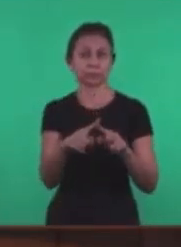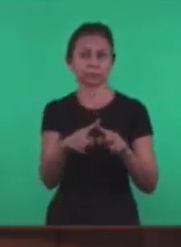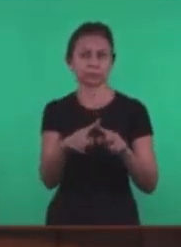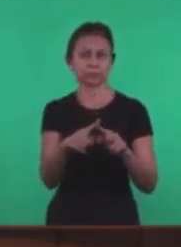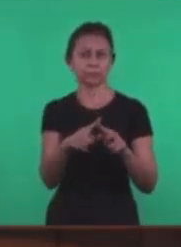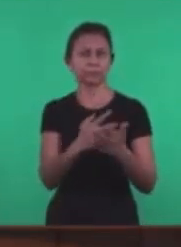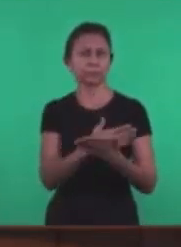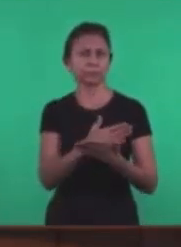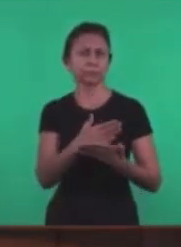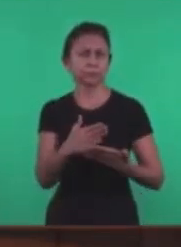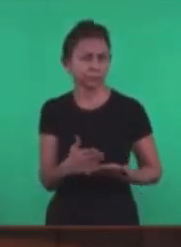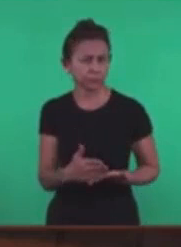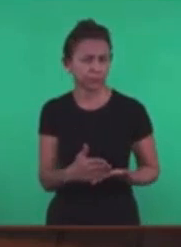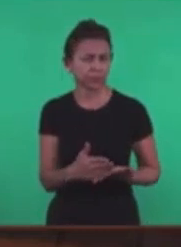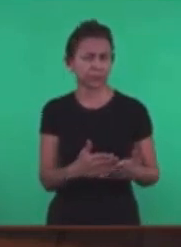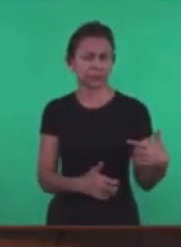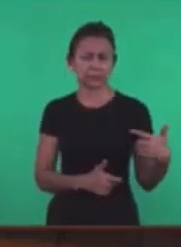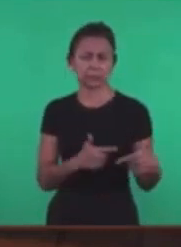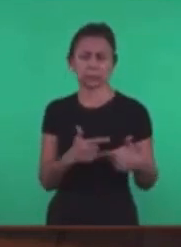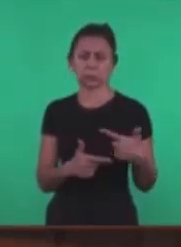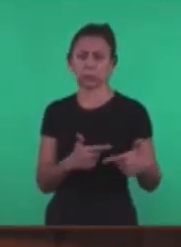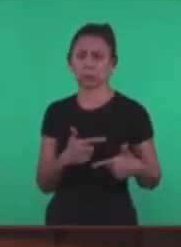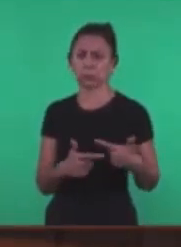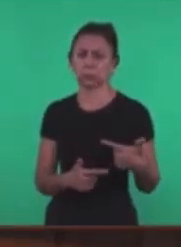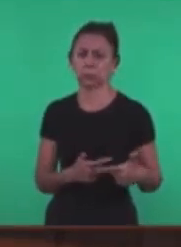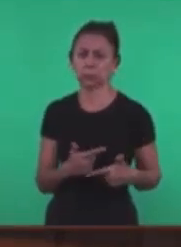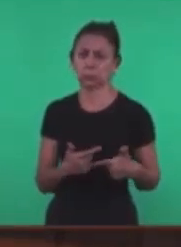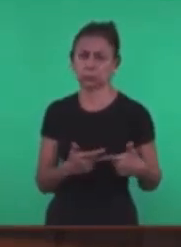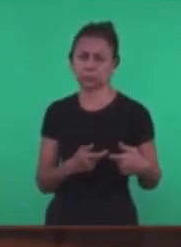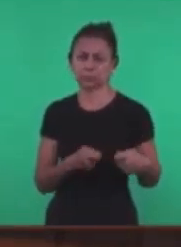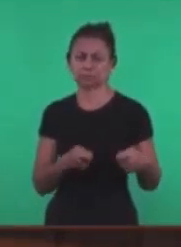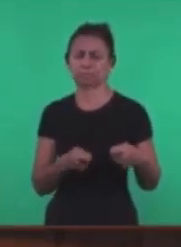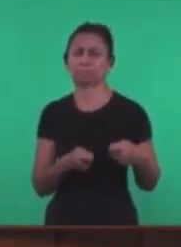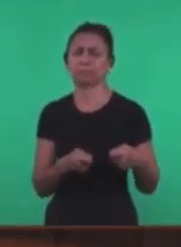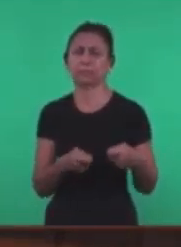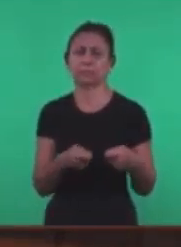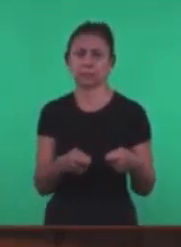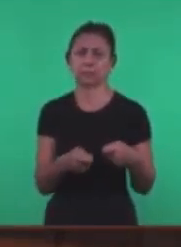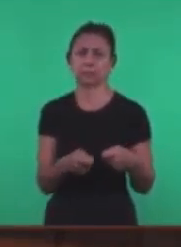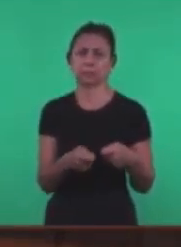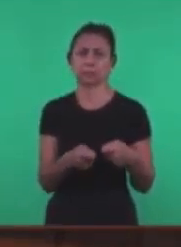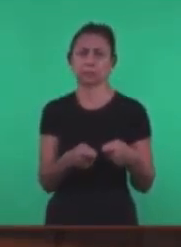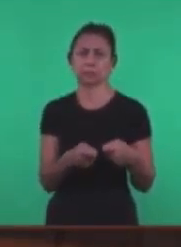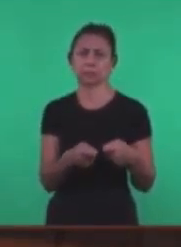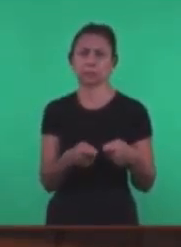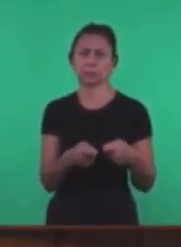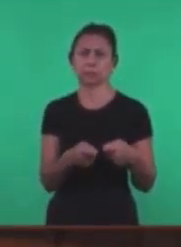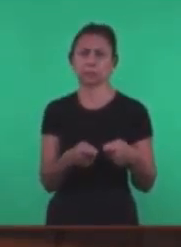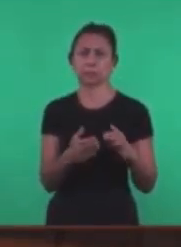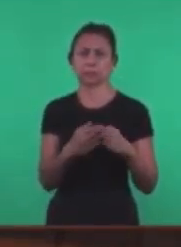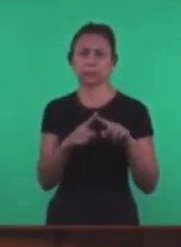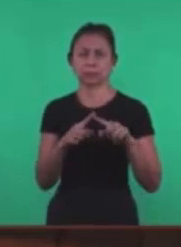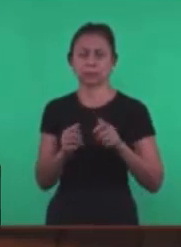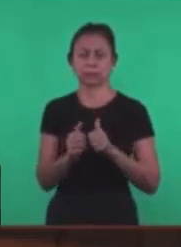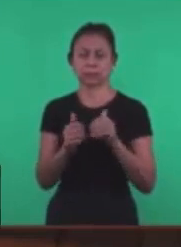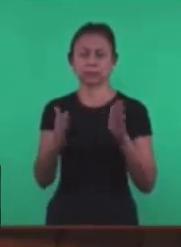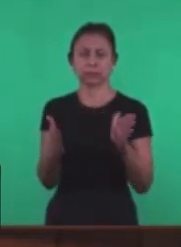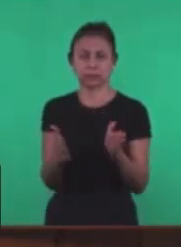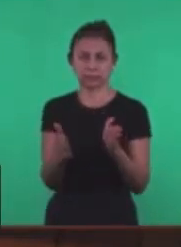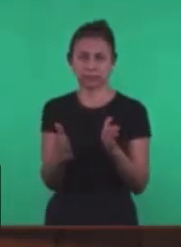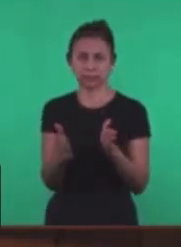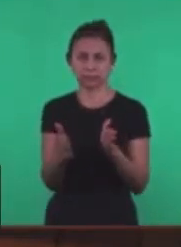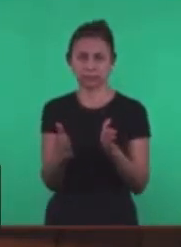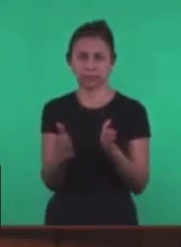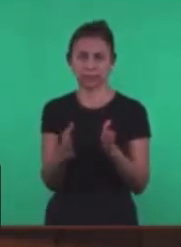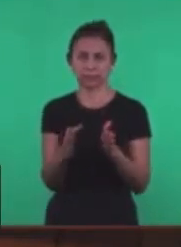Grandes embates Quando a igreja Entra No seu projeto Logo em seguida Nós vamos ter